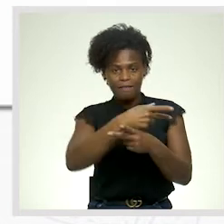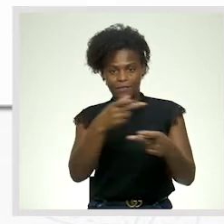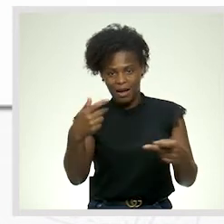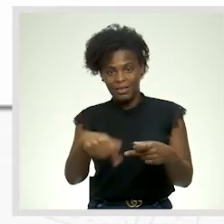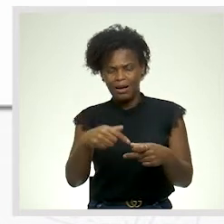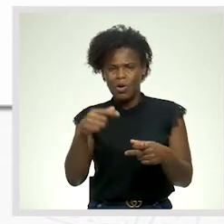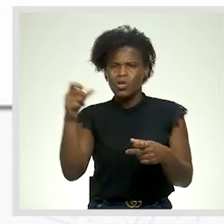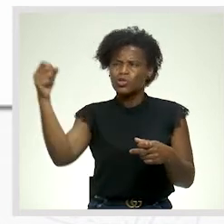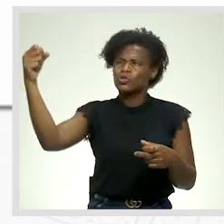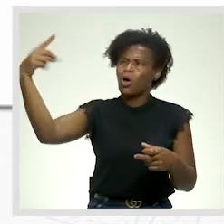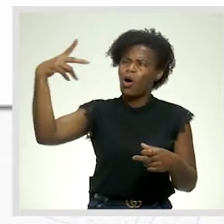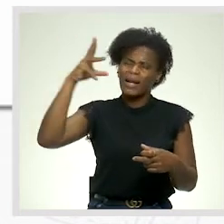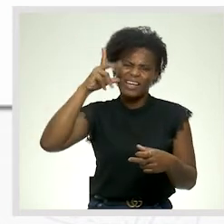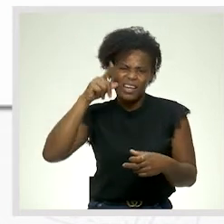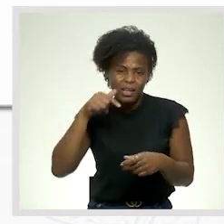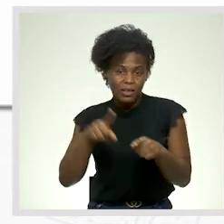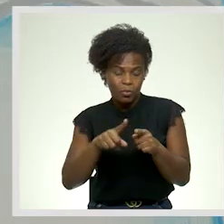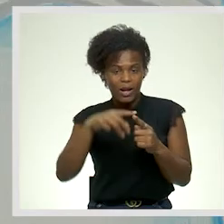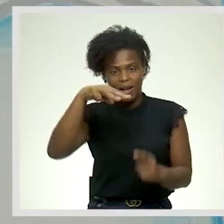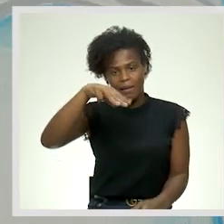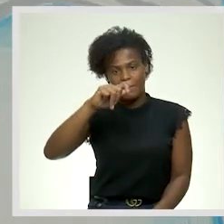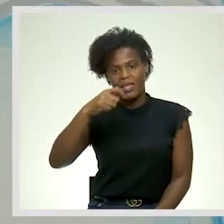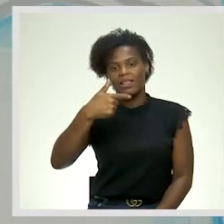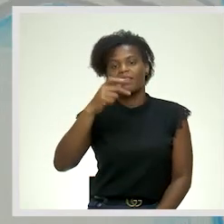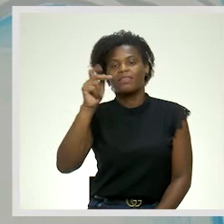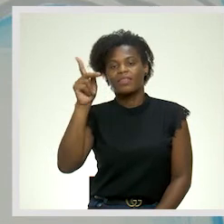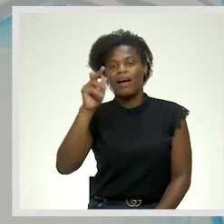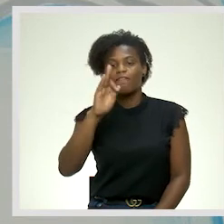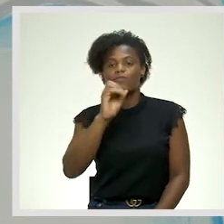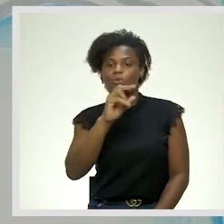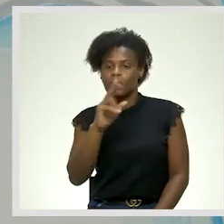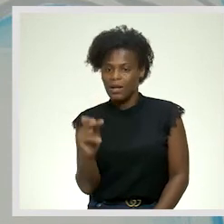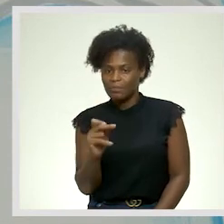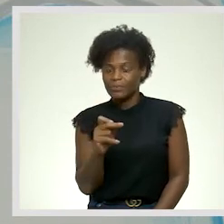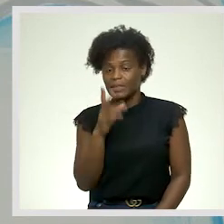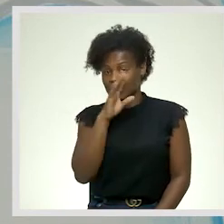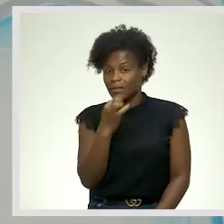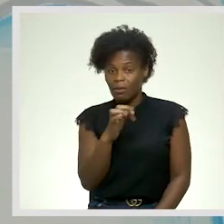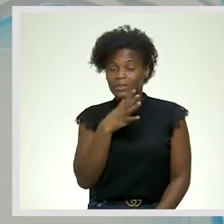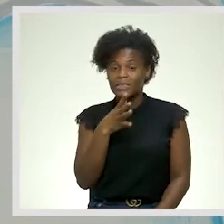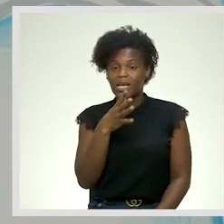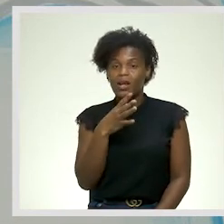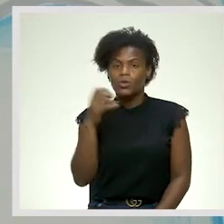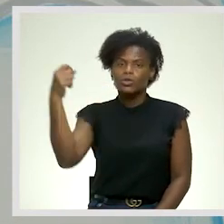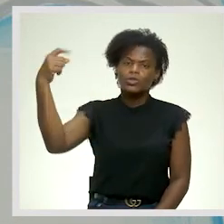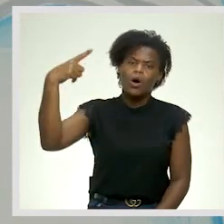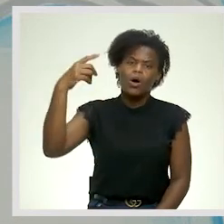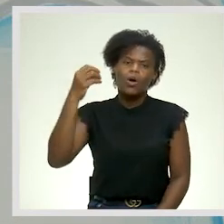rachar a lenha É uma metáfora. Se não fosse metáfora, Teria de ser um sol como